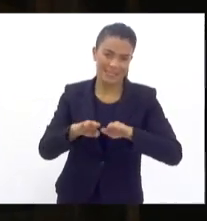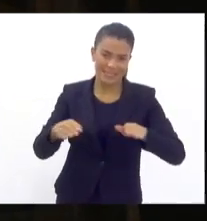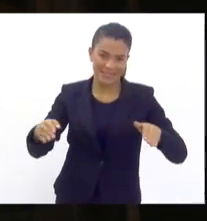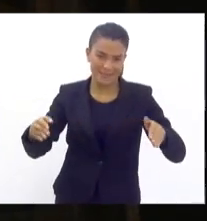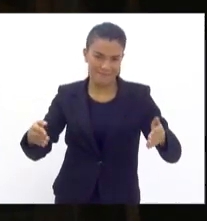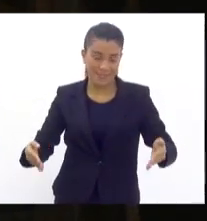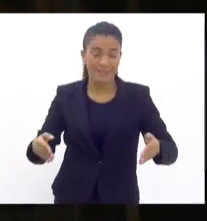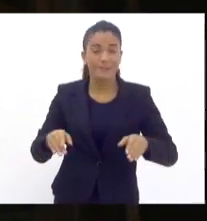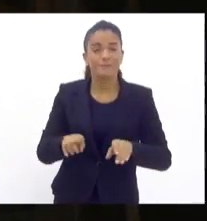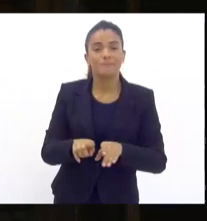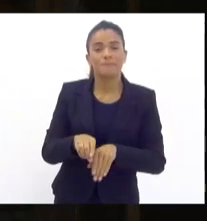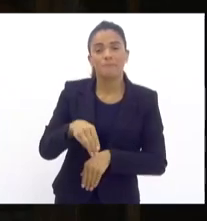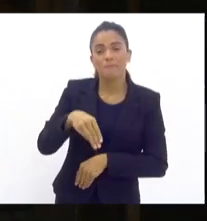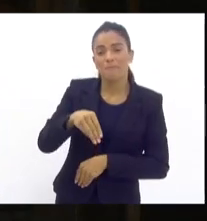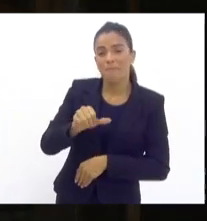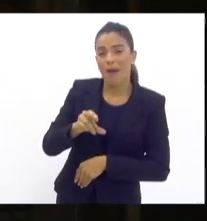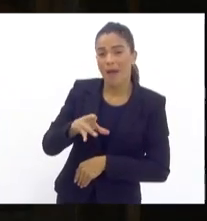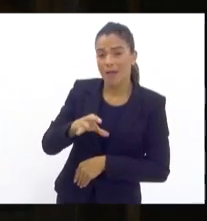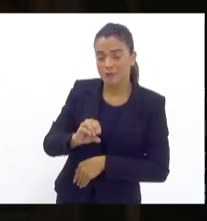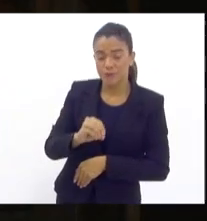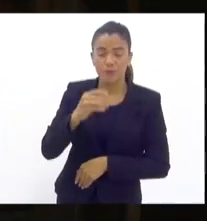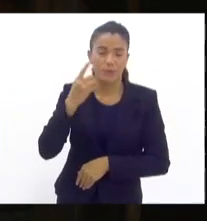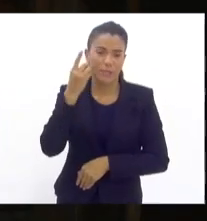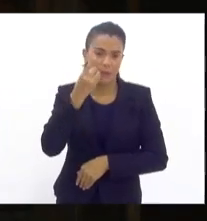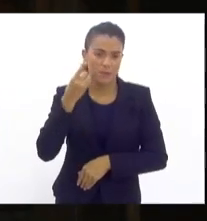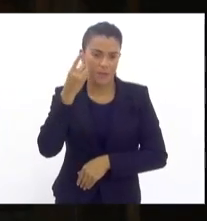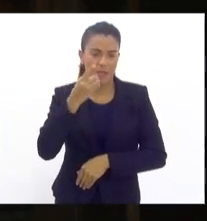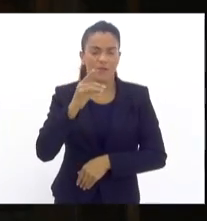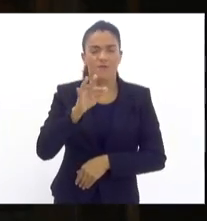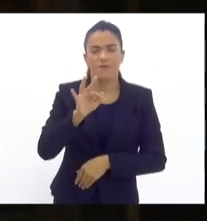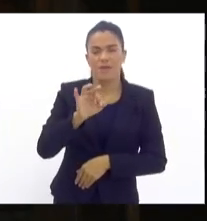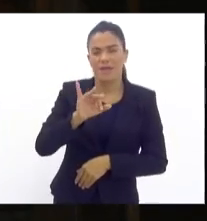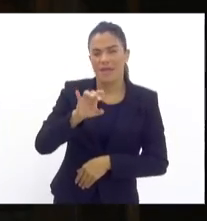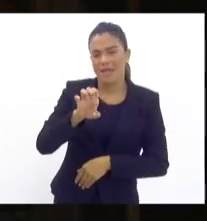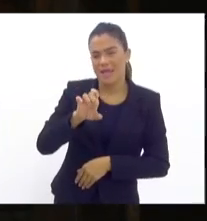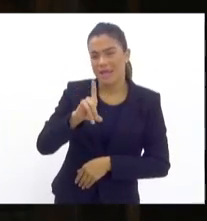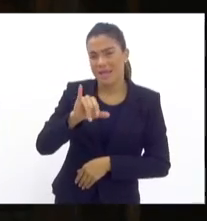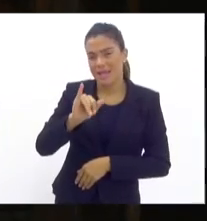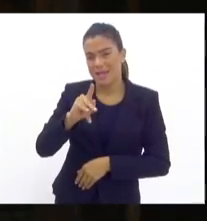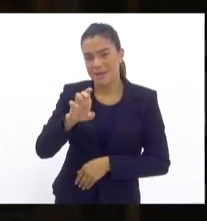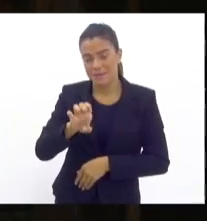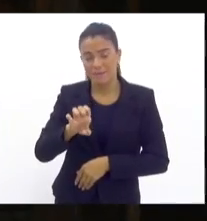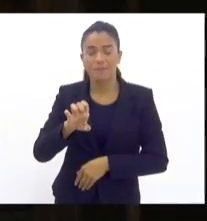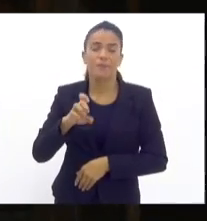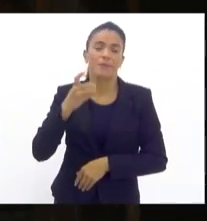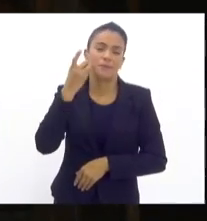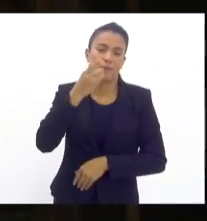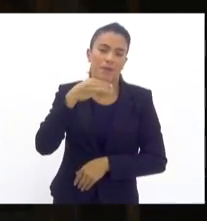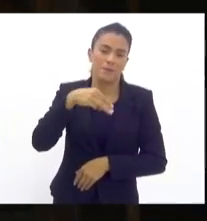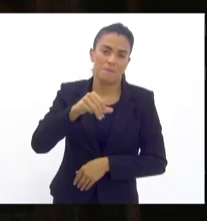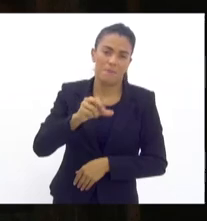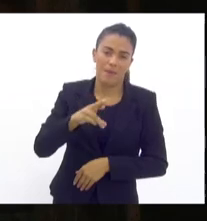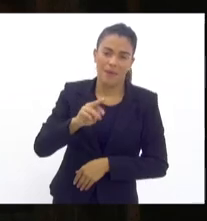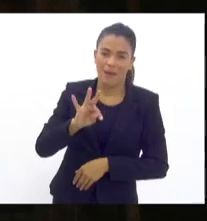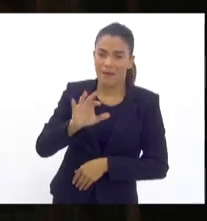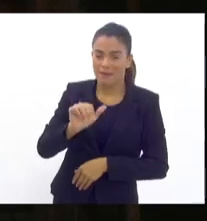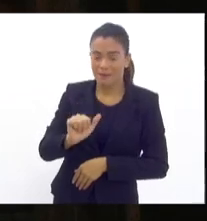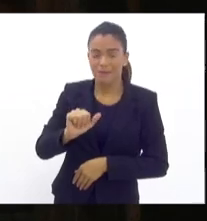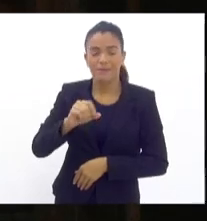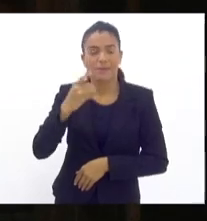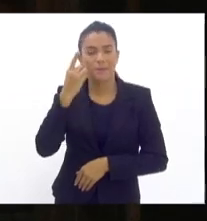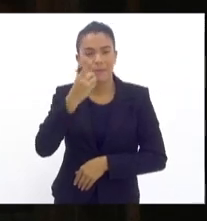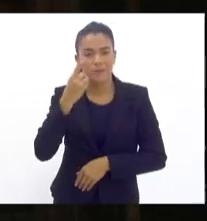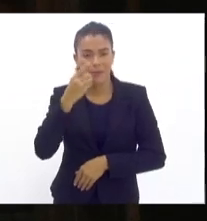doutor Márcio Gualberto, deputado Felipe Soares, deputado da Índia, deputada Marta Rocha, deputado Sérgio Fernandes,